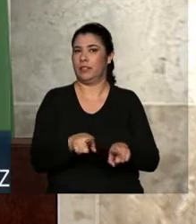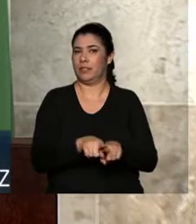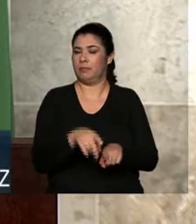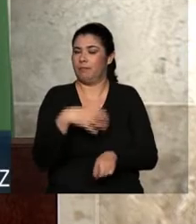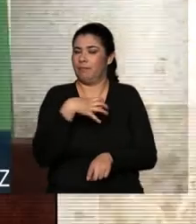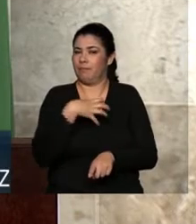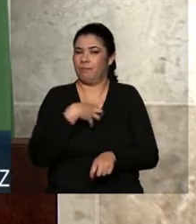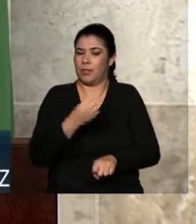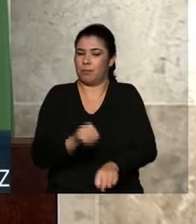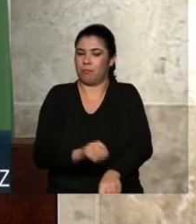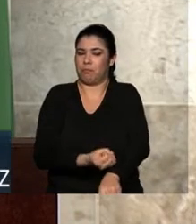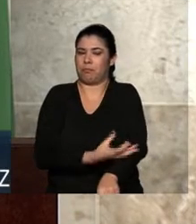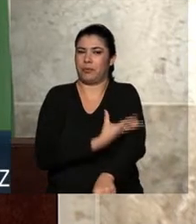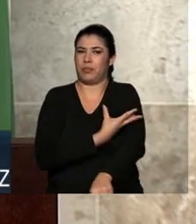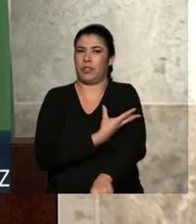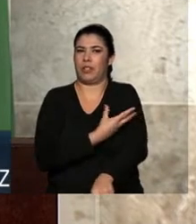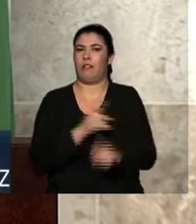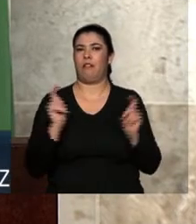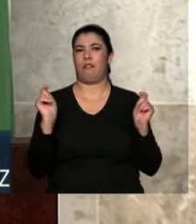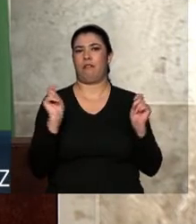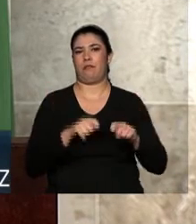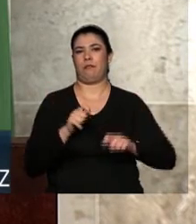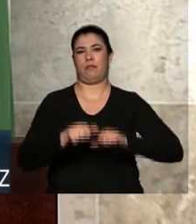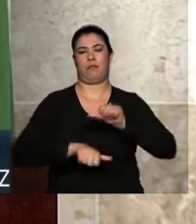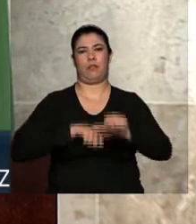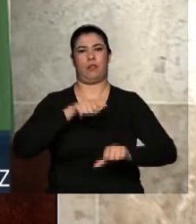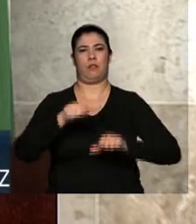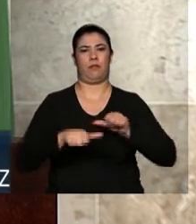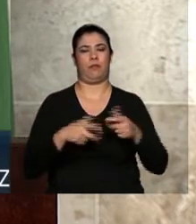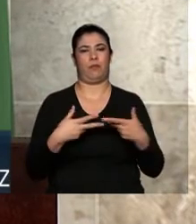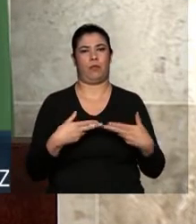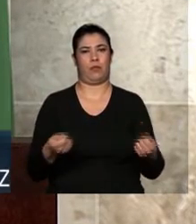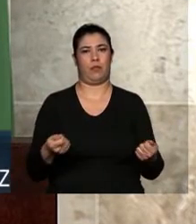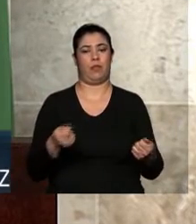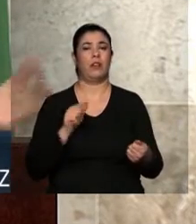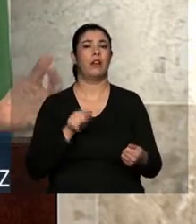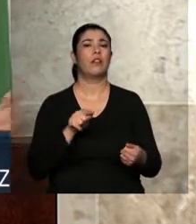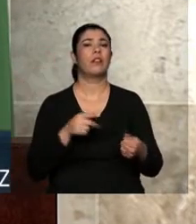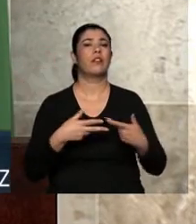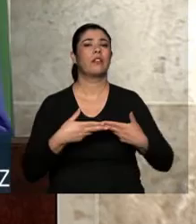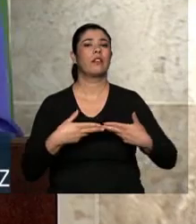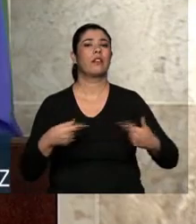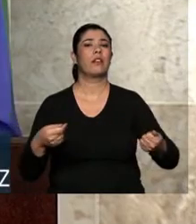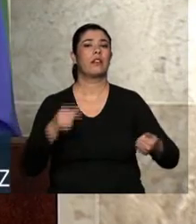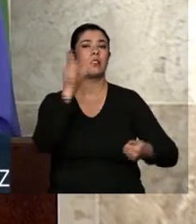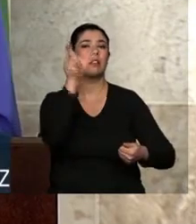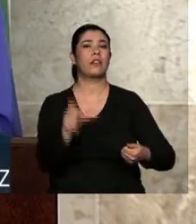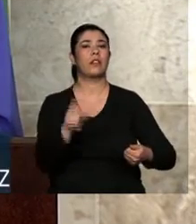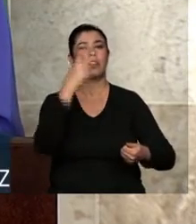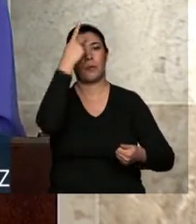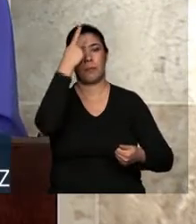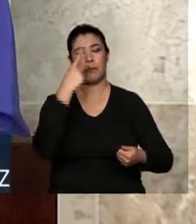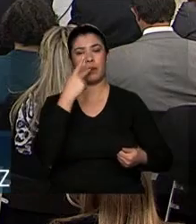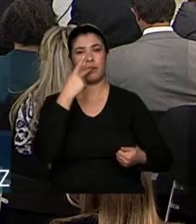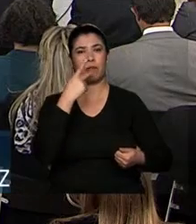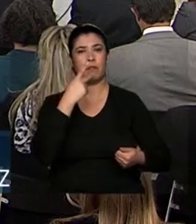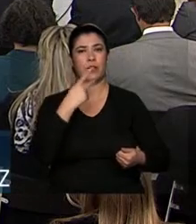motivados, a capacidade transformadora, que caracteriza o ser humano na juventude.